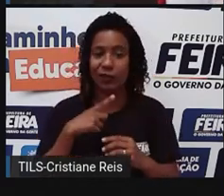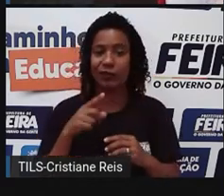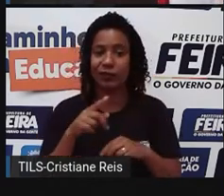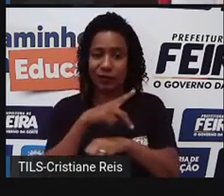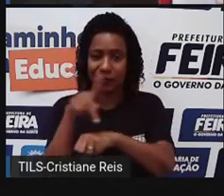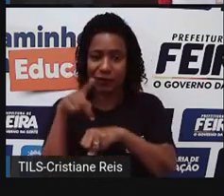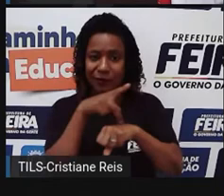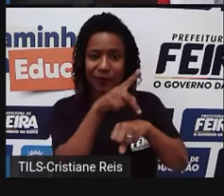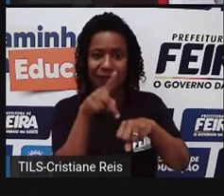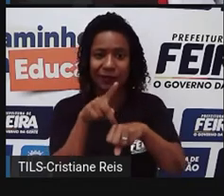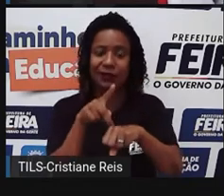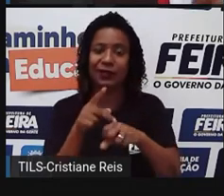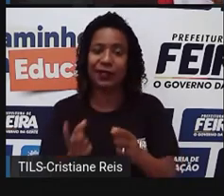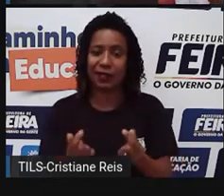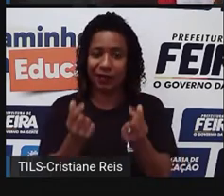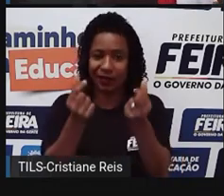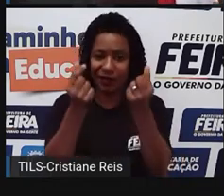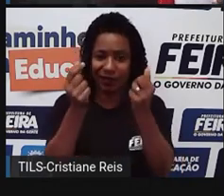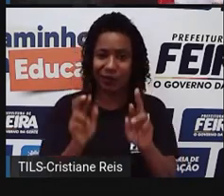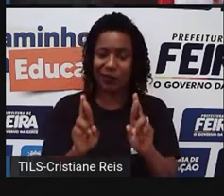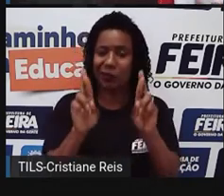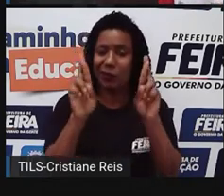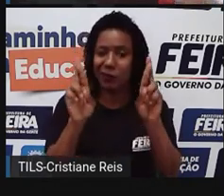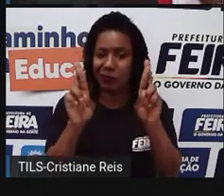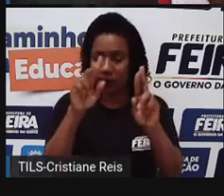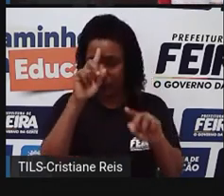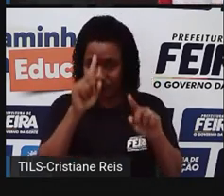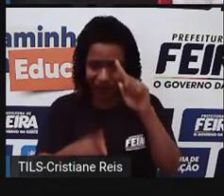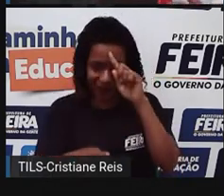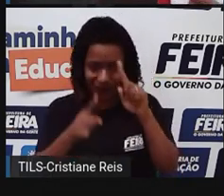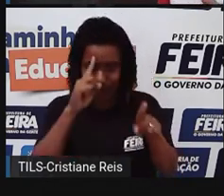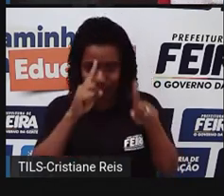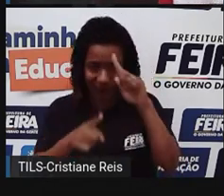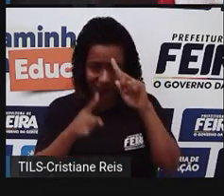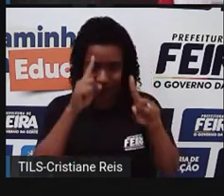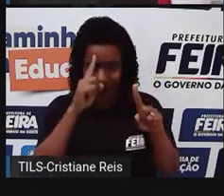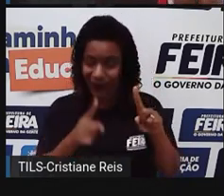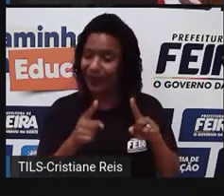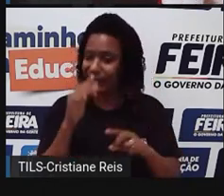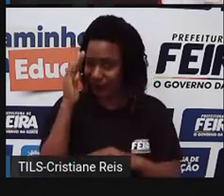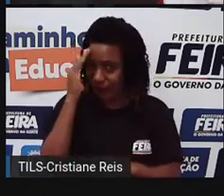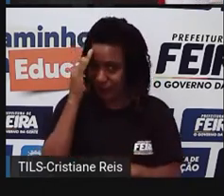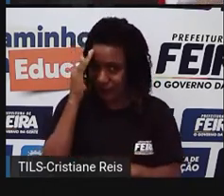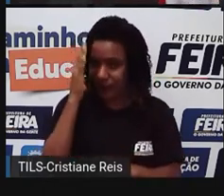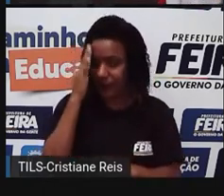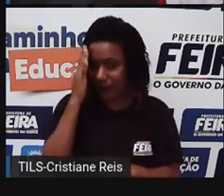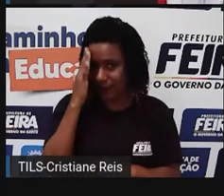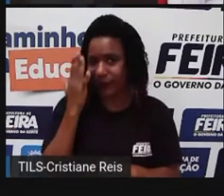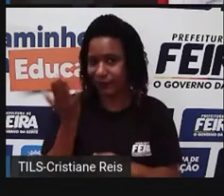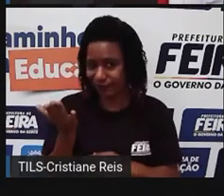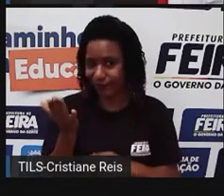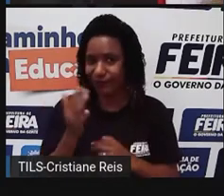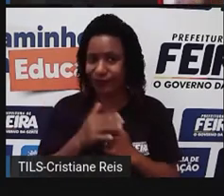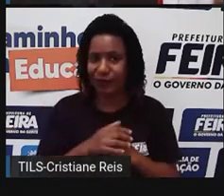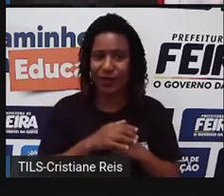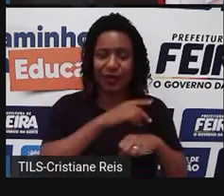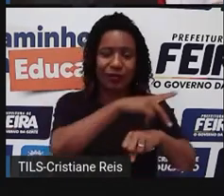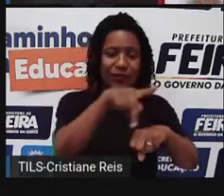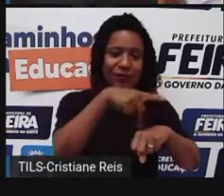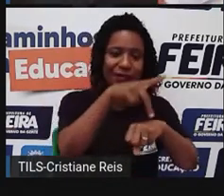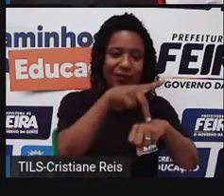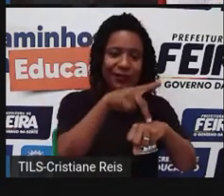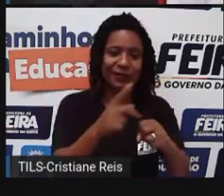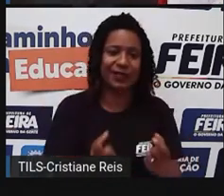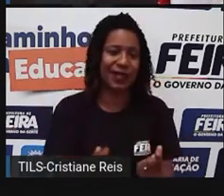entenderam, né? Então, dentro de um cenário geopolítico, com geoestratégias, os países ricos é quem